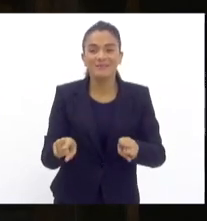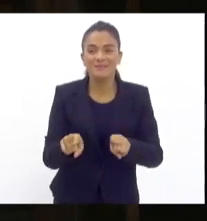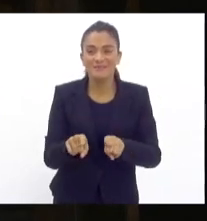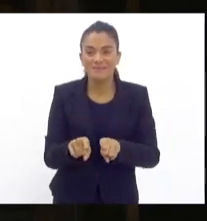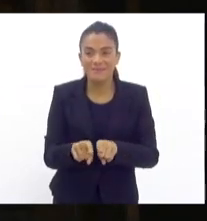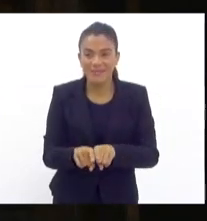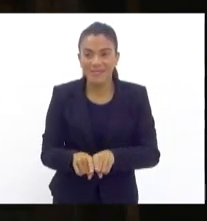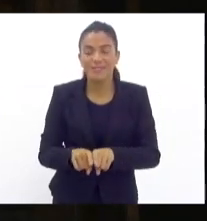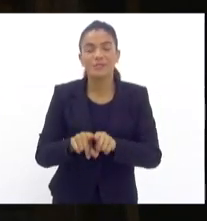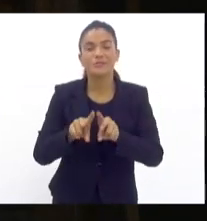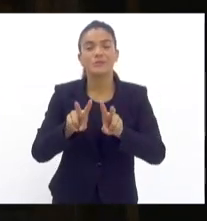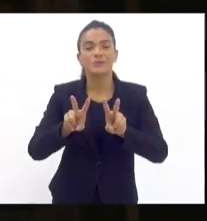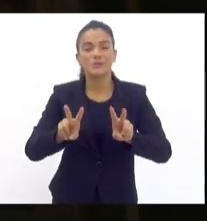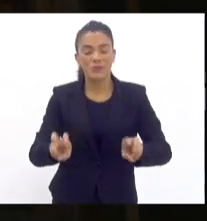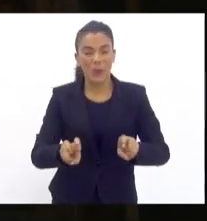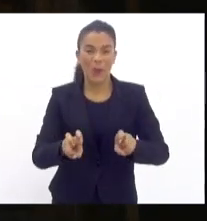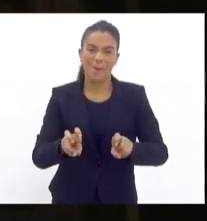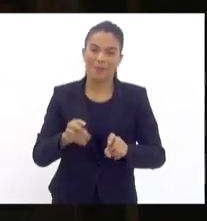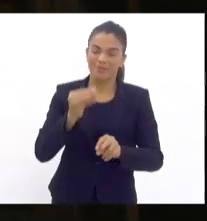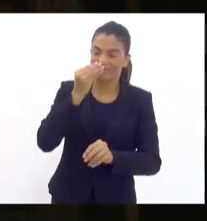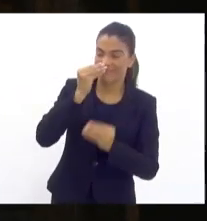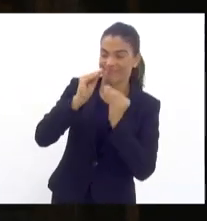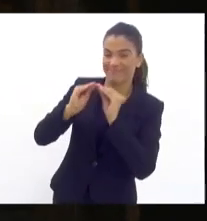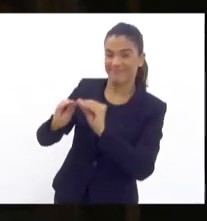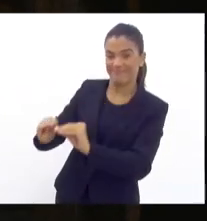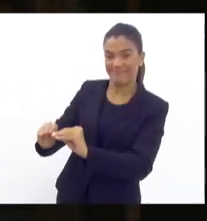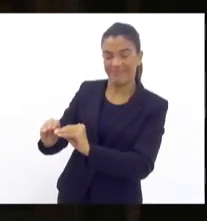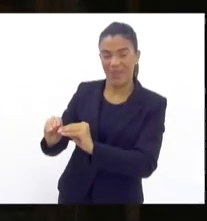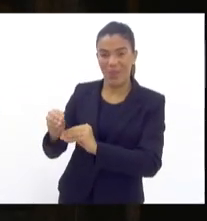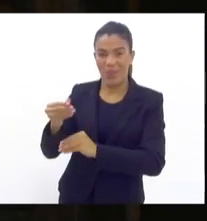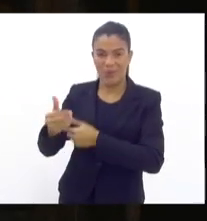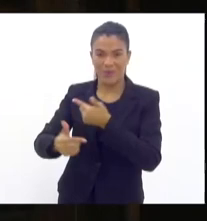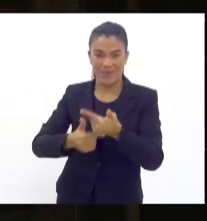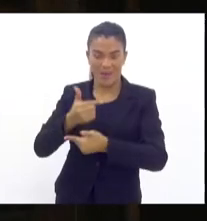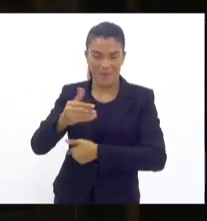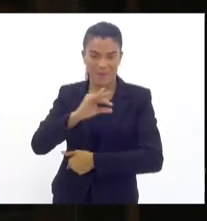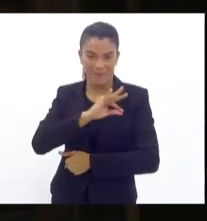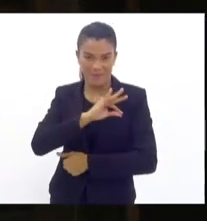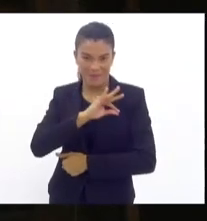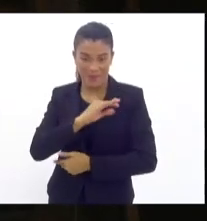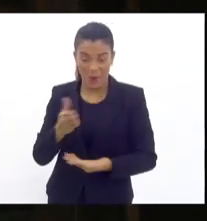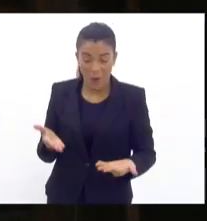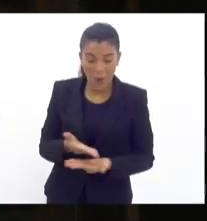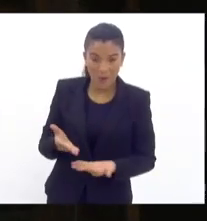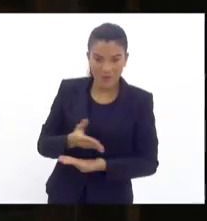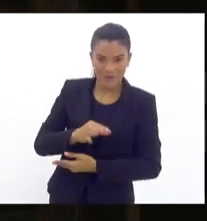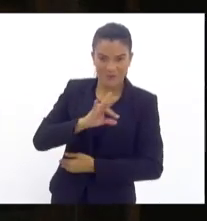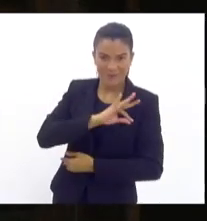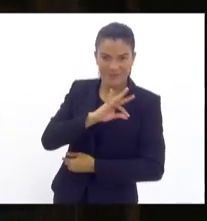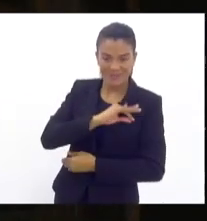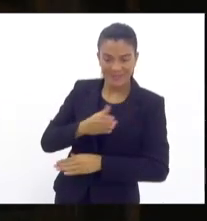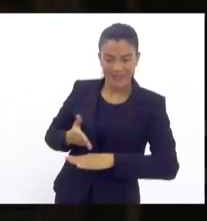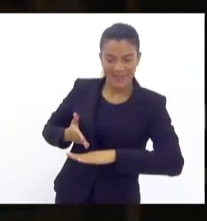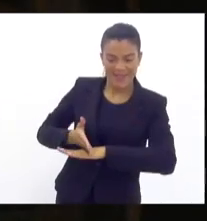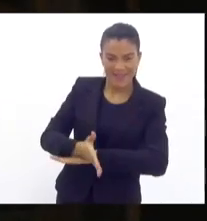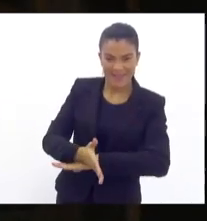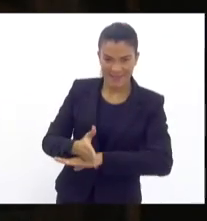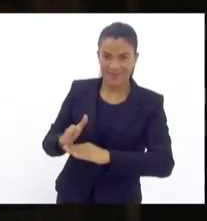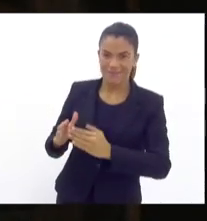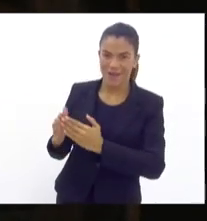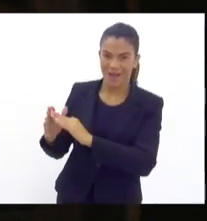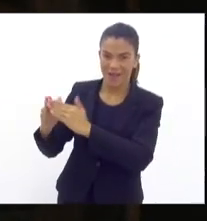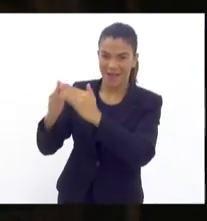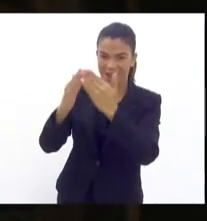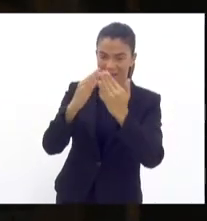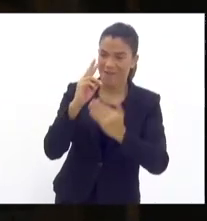a legitimidade das operações, porque hoje quando a polícia entra numa comunidade, a gente vê às vezes na